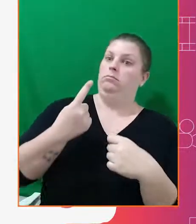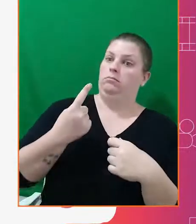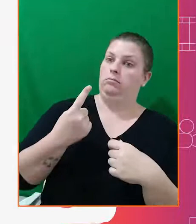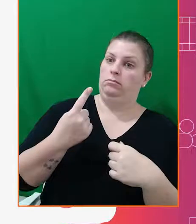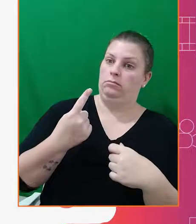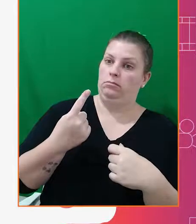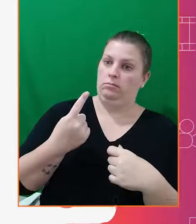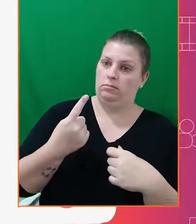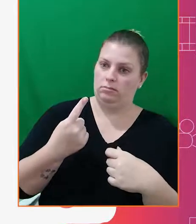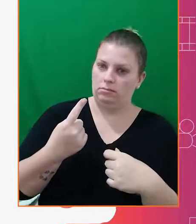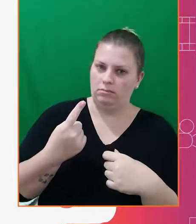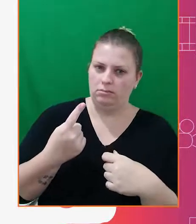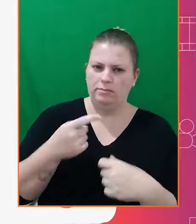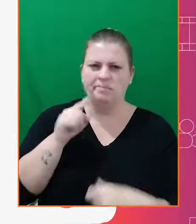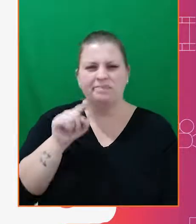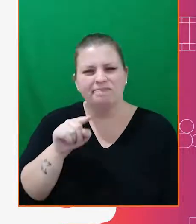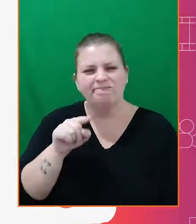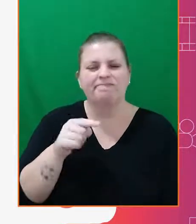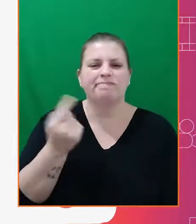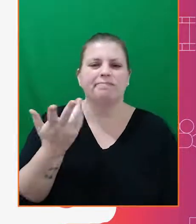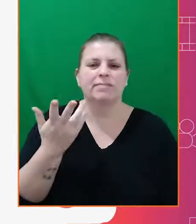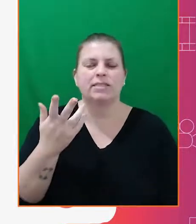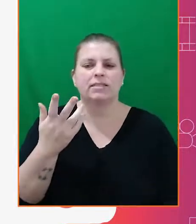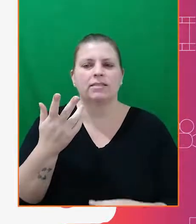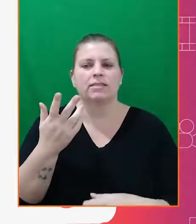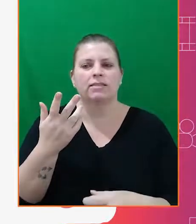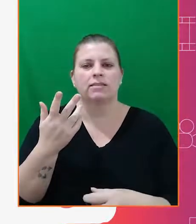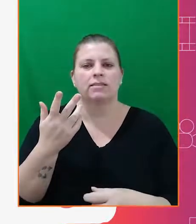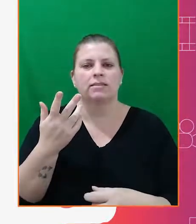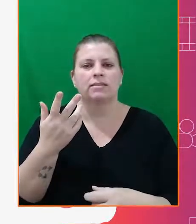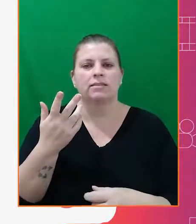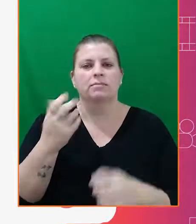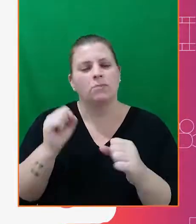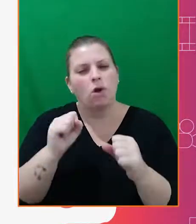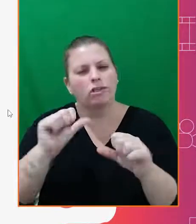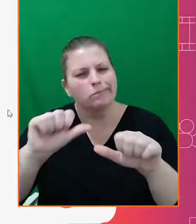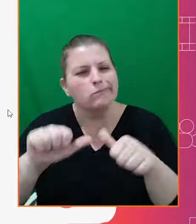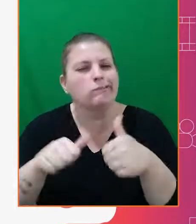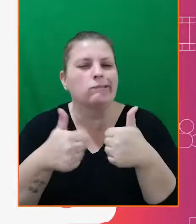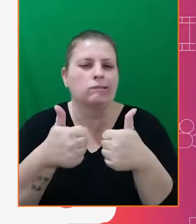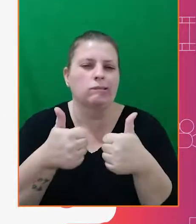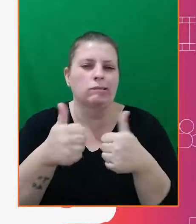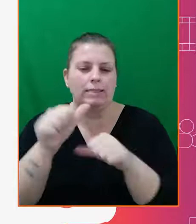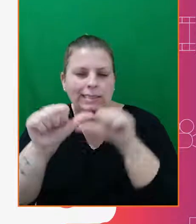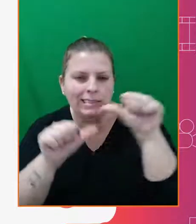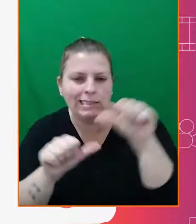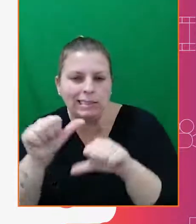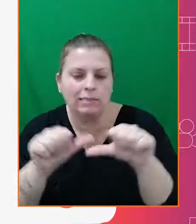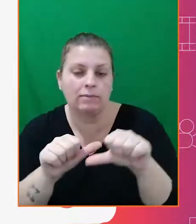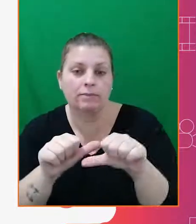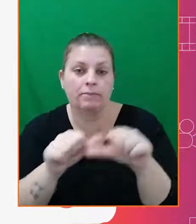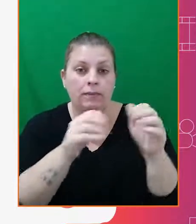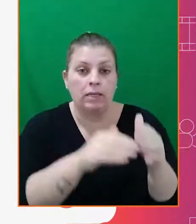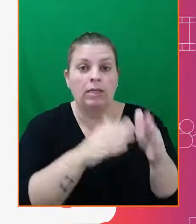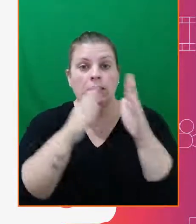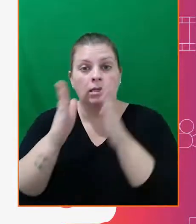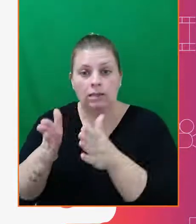entanto, essa representação poderia ser ainda melhor. Nessa outra imagem,